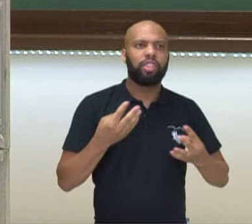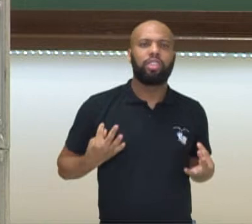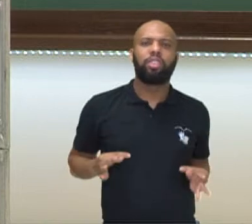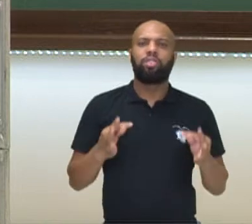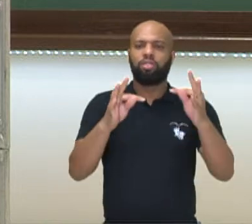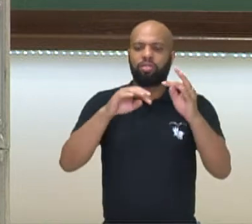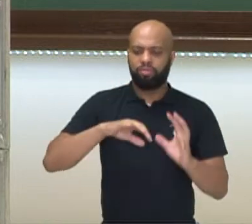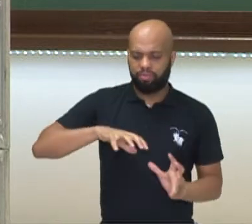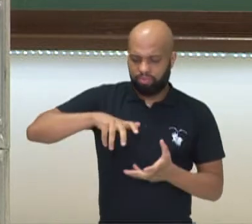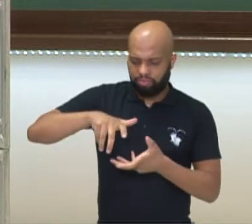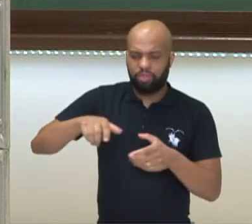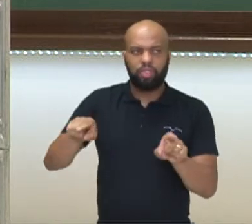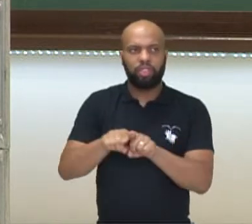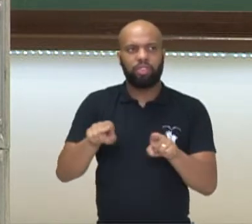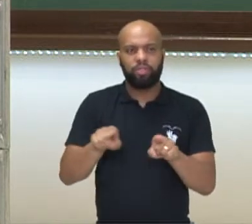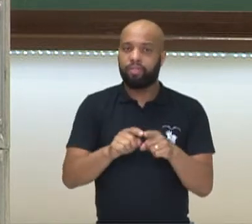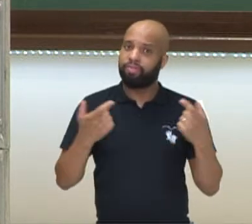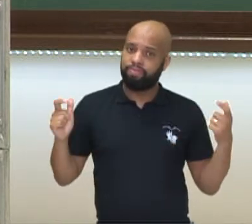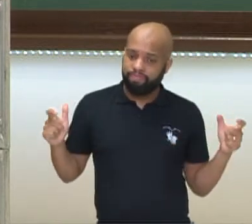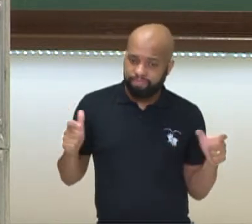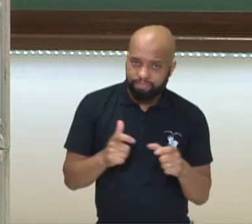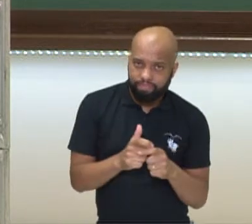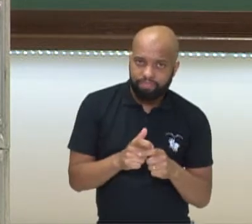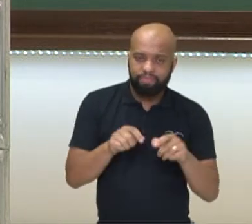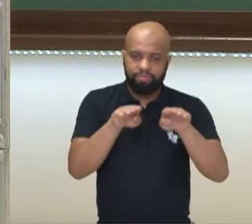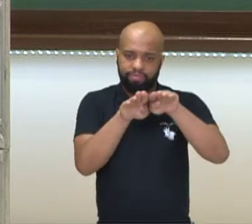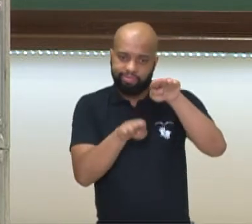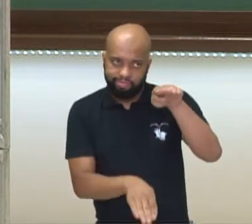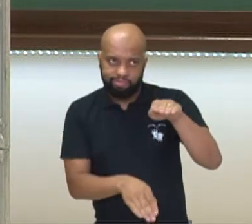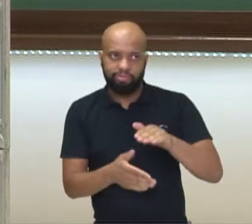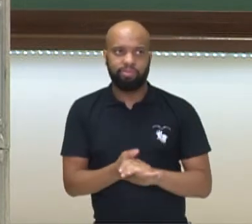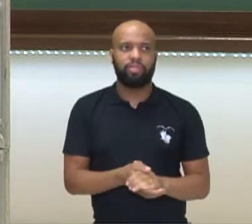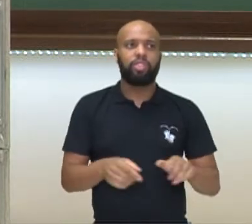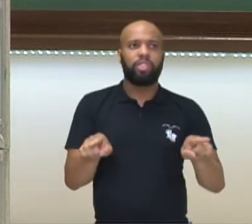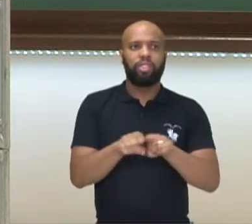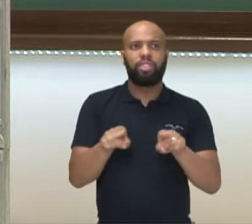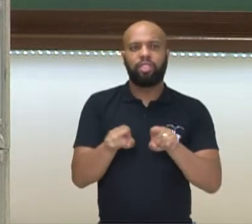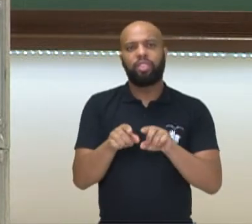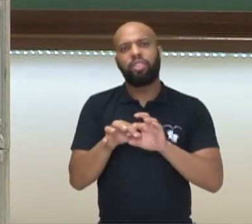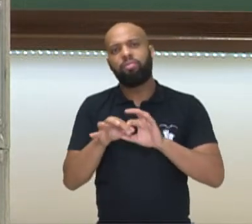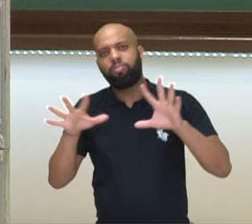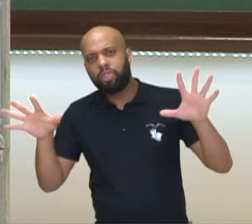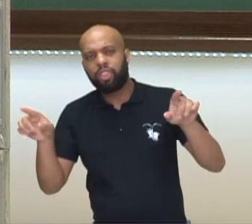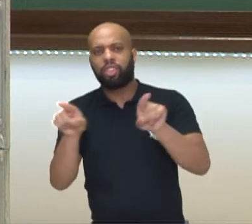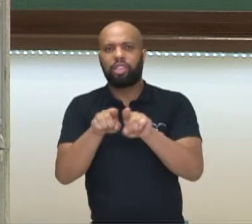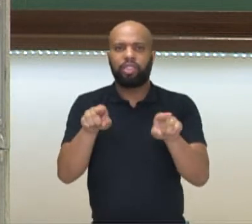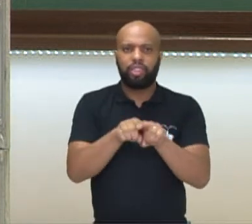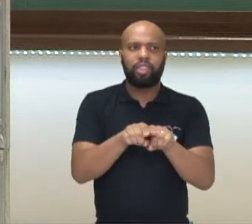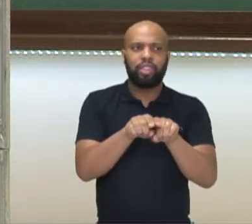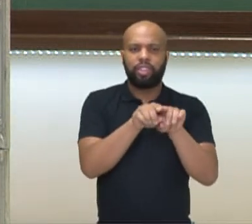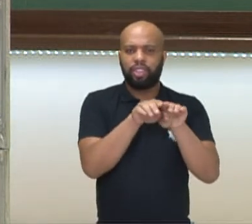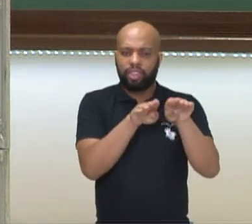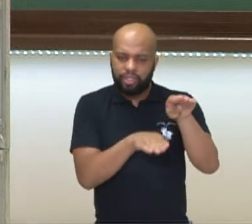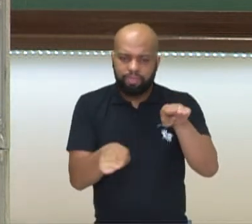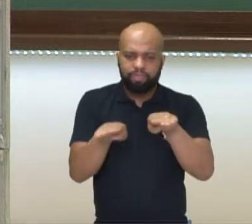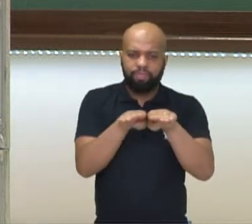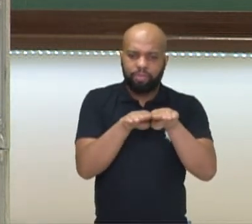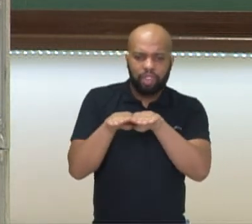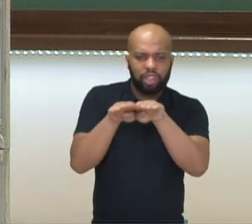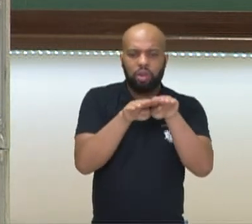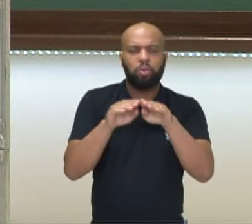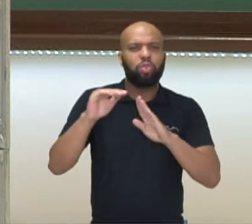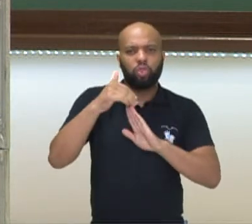mundiais, a redução das desigualdades, a liberdade e equilíbrio de todas as